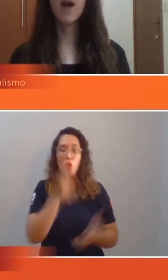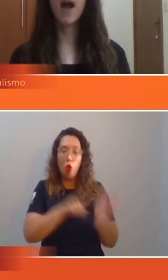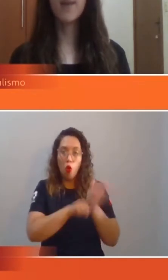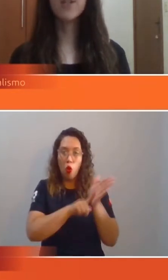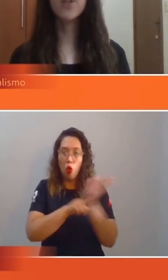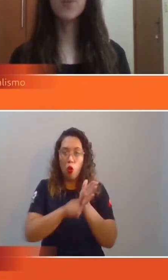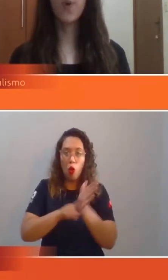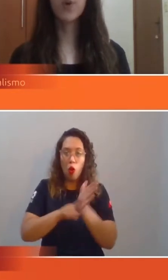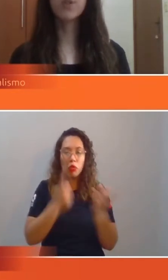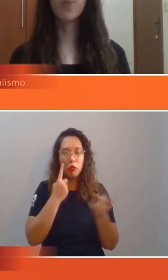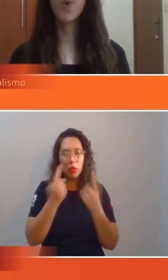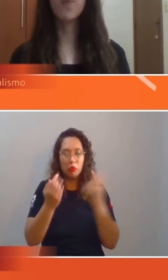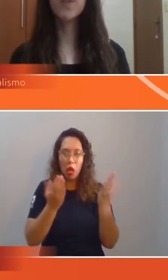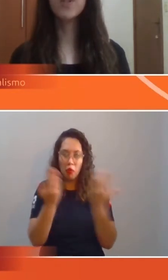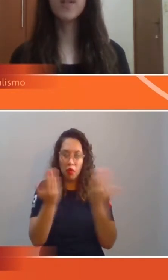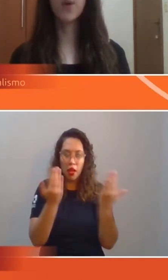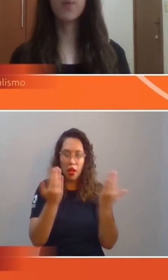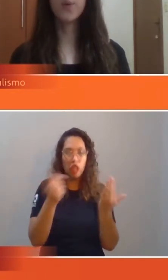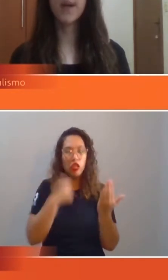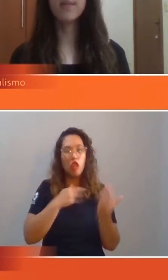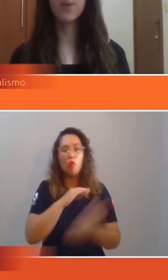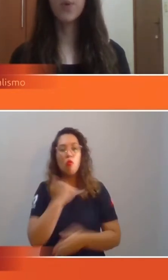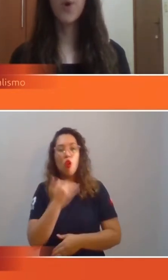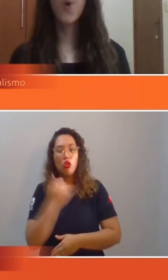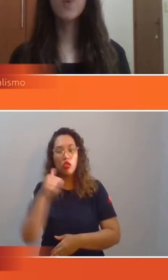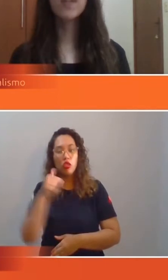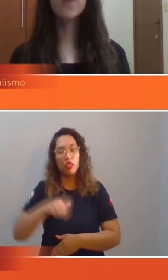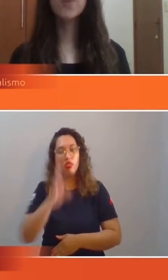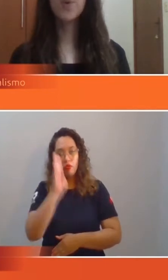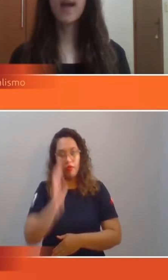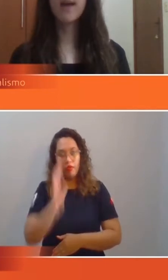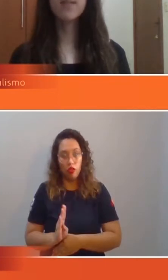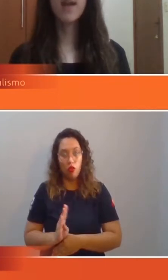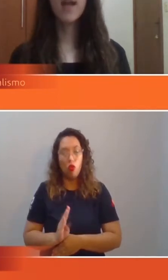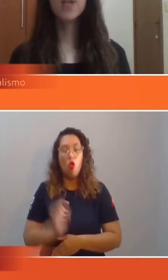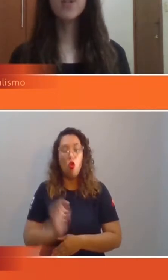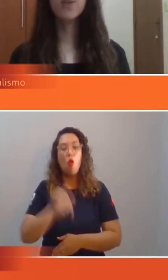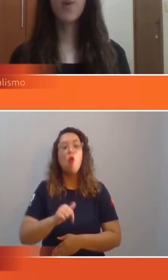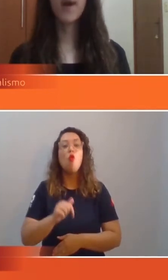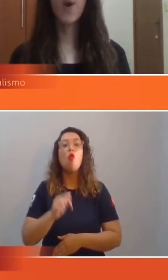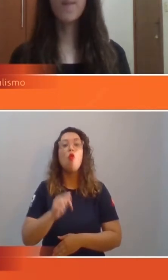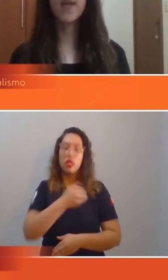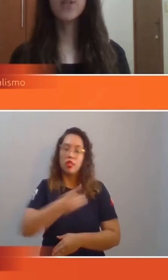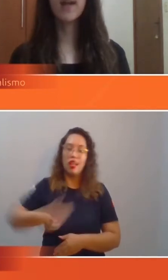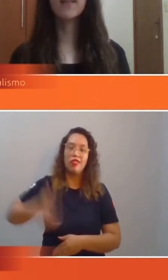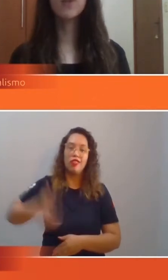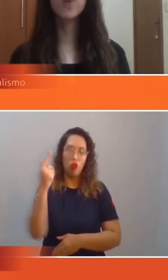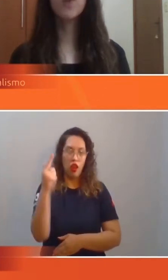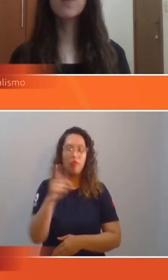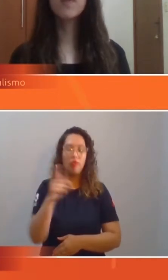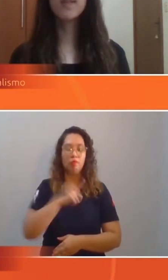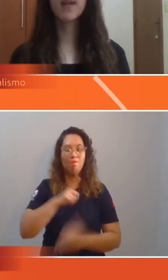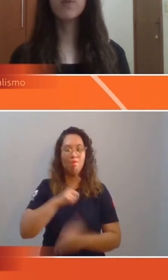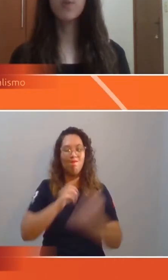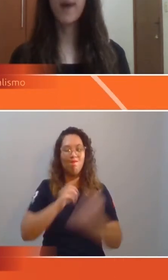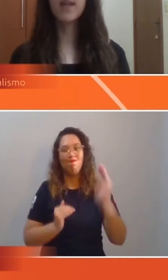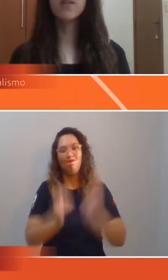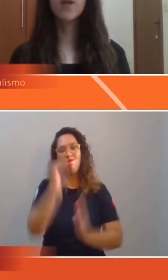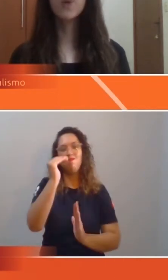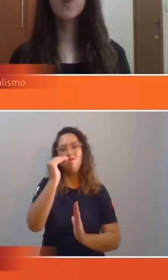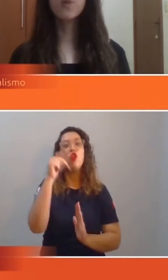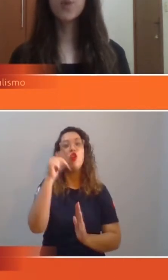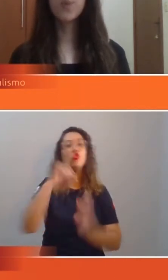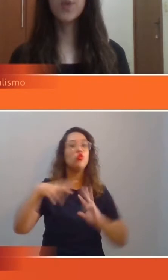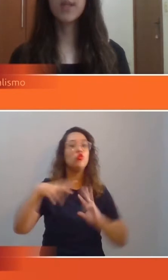analisa a média de mortes por Covid-19 no Brasil, o estado de Goiás registrou a maior média entre todos os estados do